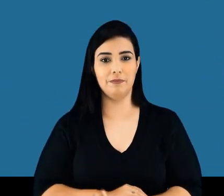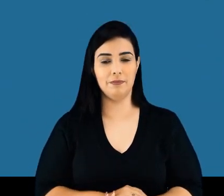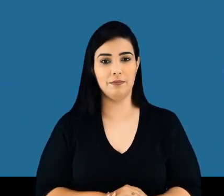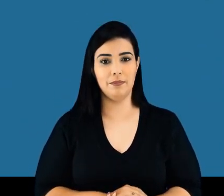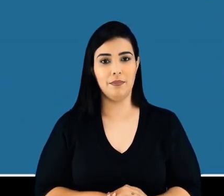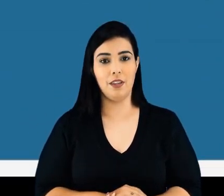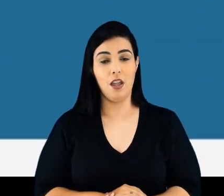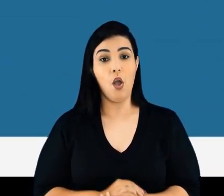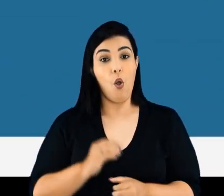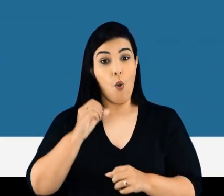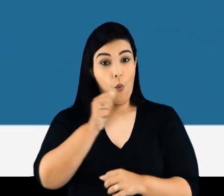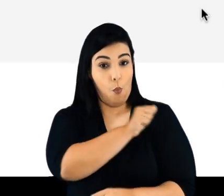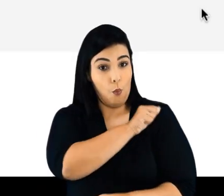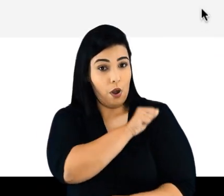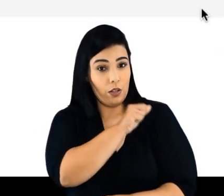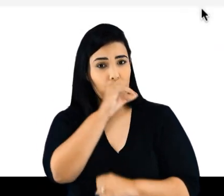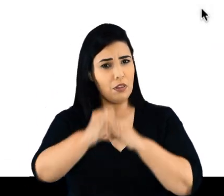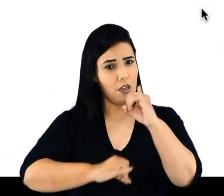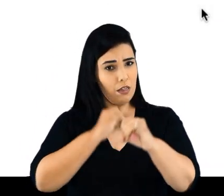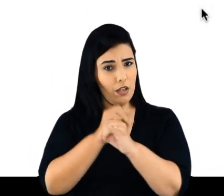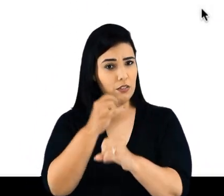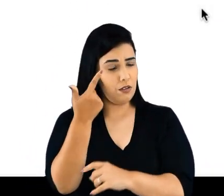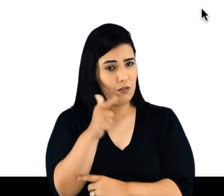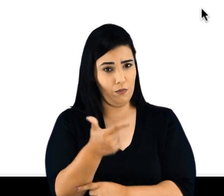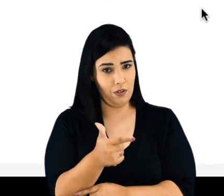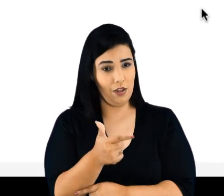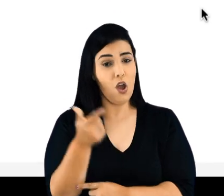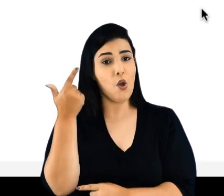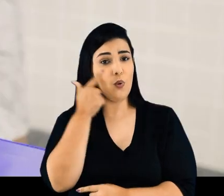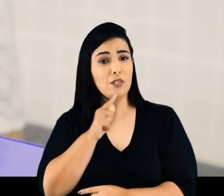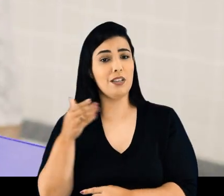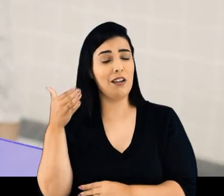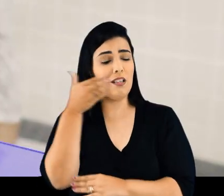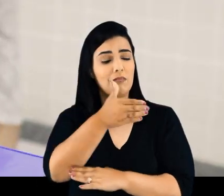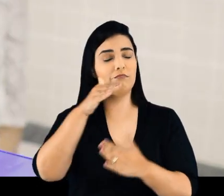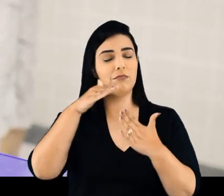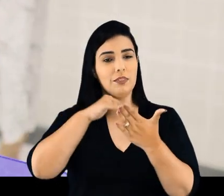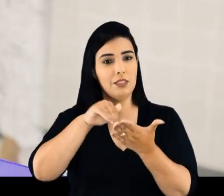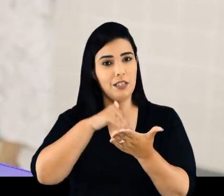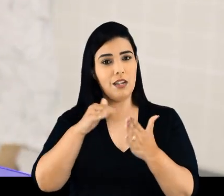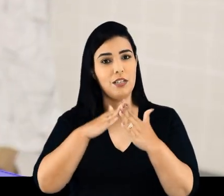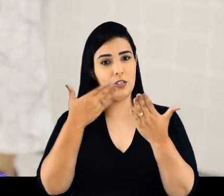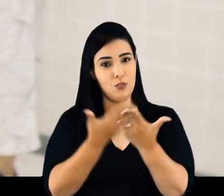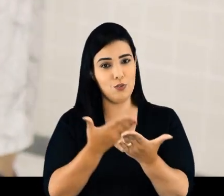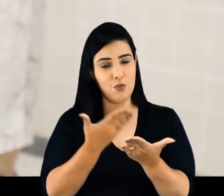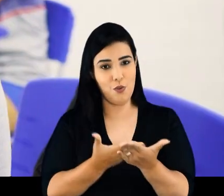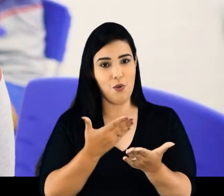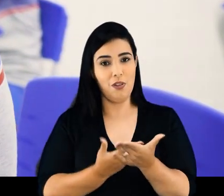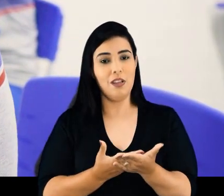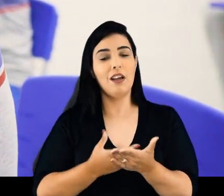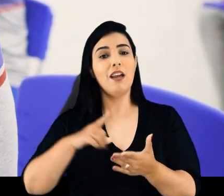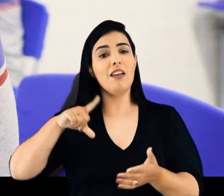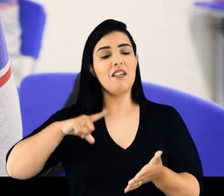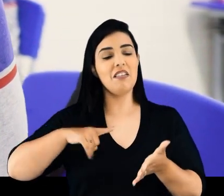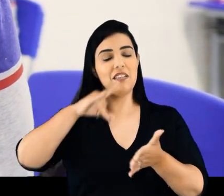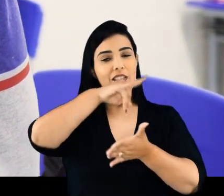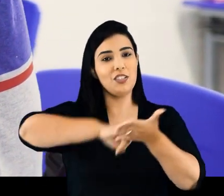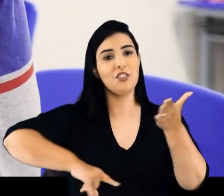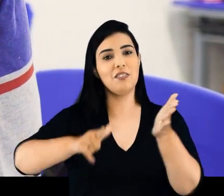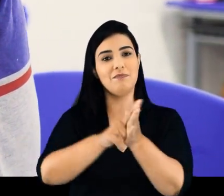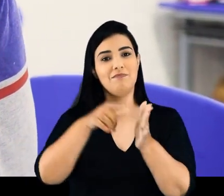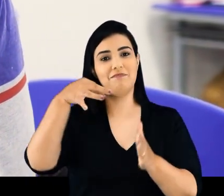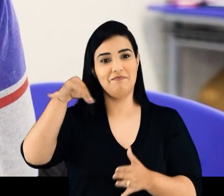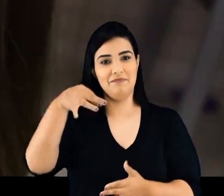municipal Escola Taon e Google Classroom. Detalhe, o aluno que não tem acesso à internet poderá comunicar à